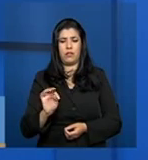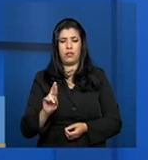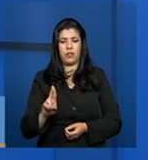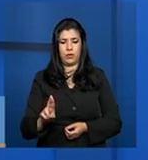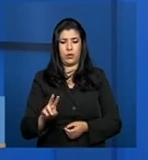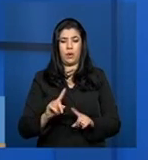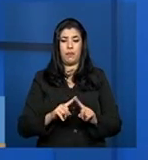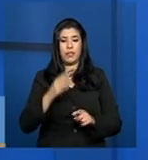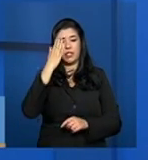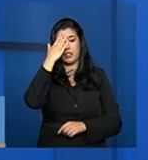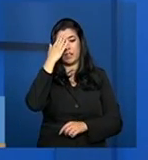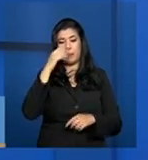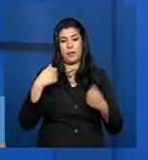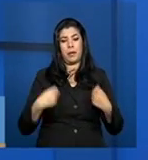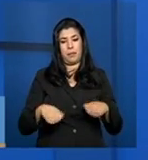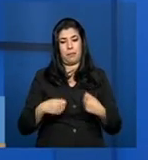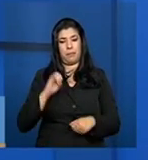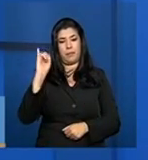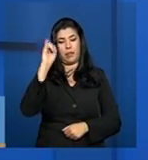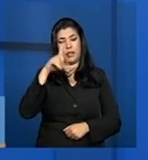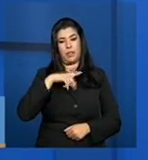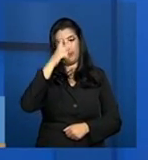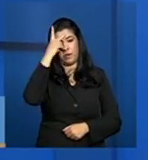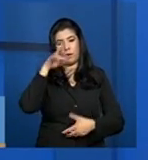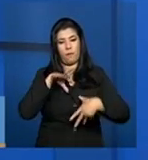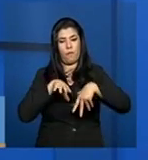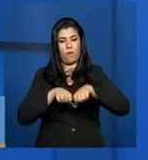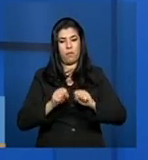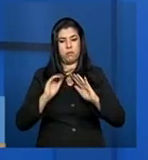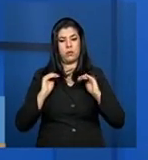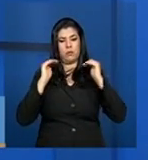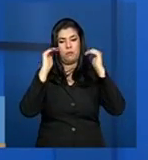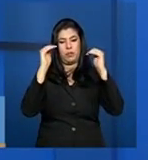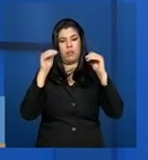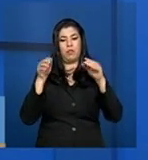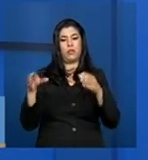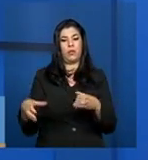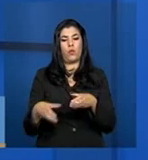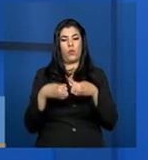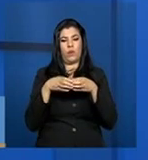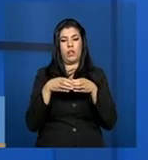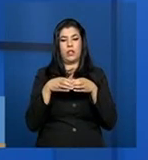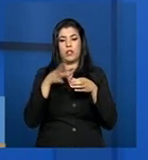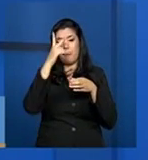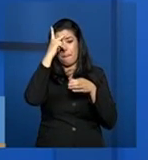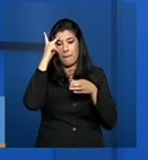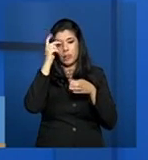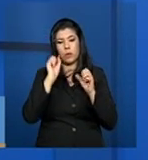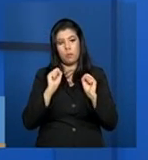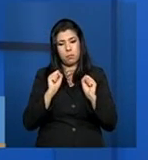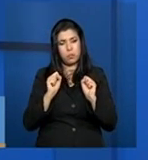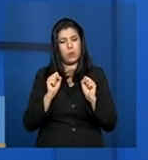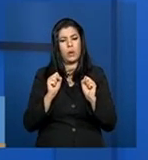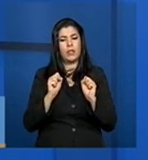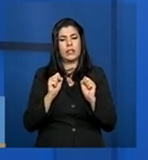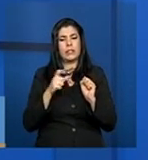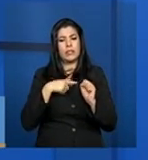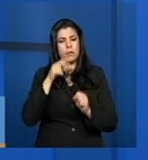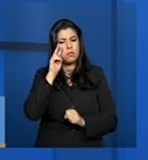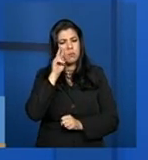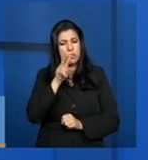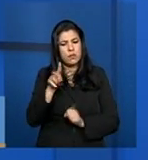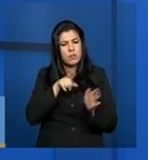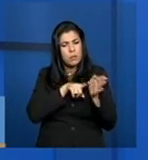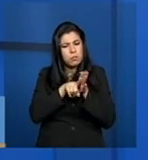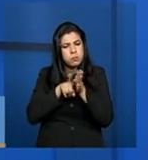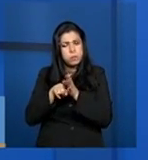gente entende que devem ser profissionais de nível superior e que façam parte da equipe. Pessoas que tenham condições de ter um olhar crítico para